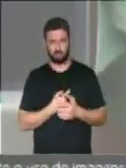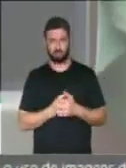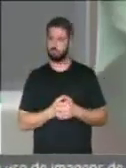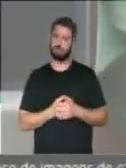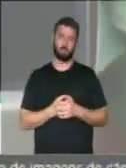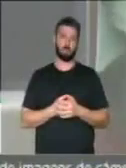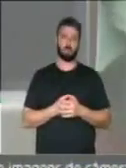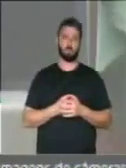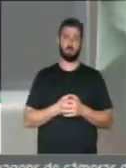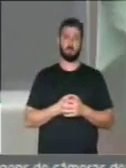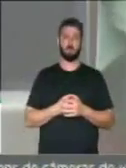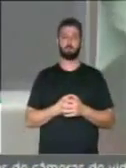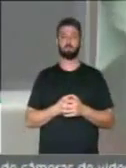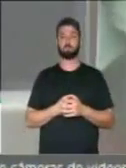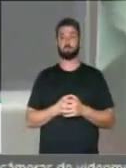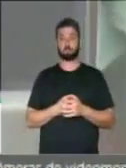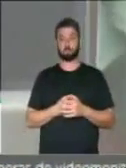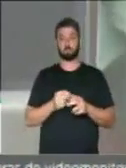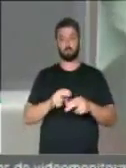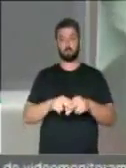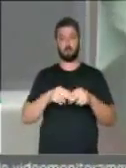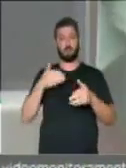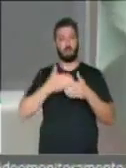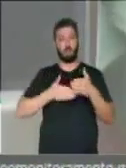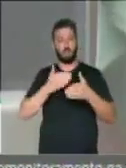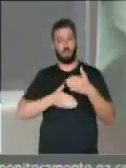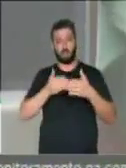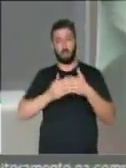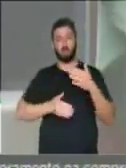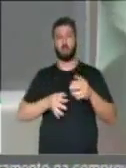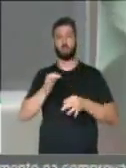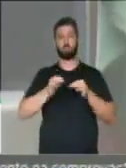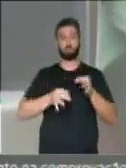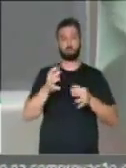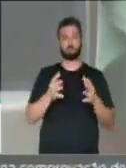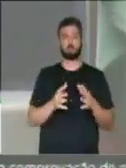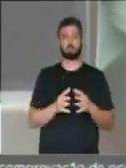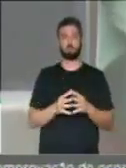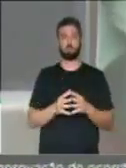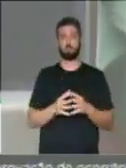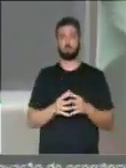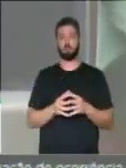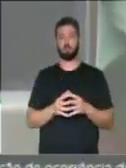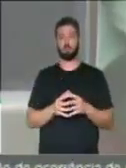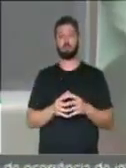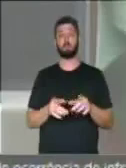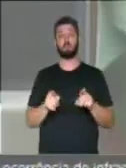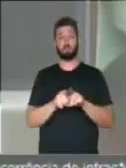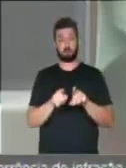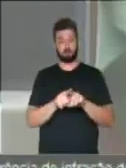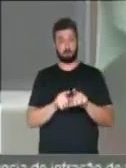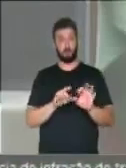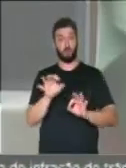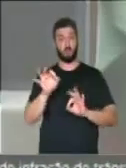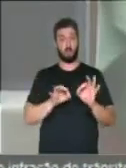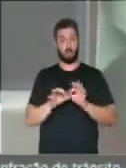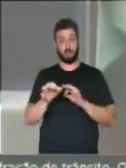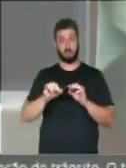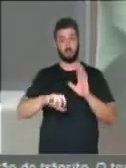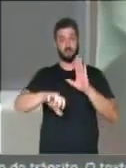mais uma vez, por obstrução de justiça e organização